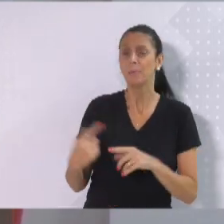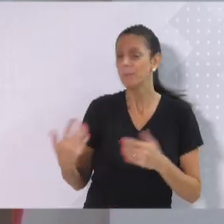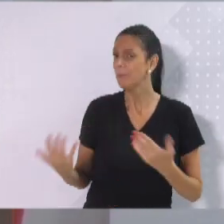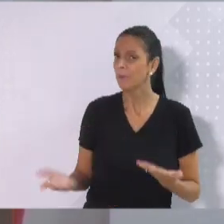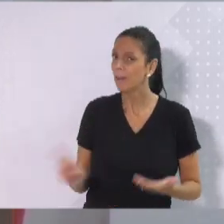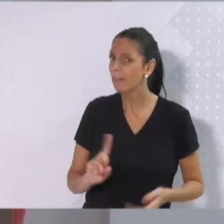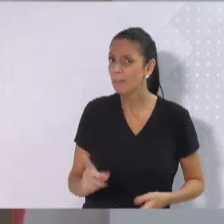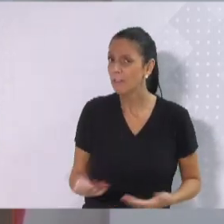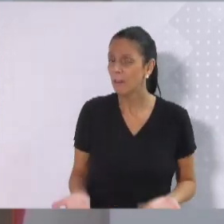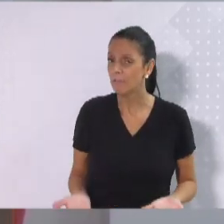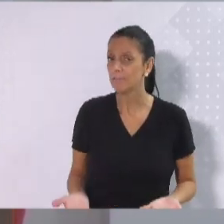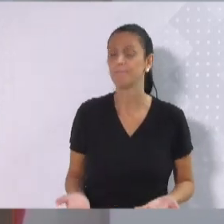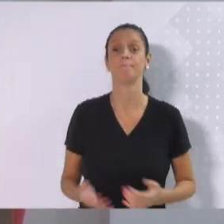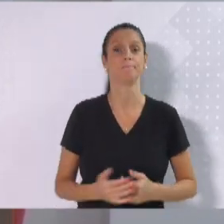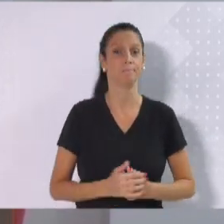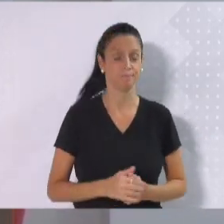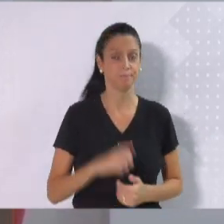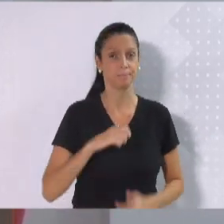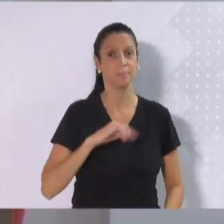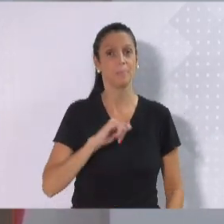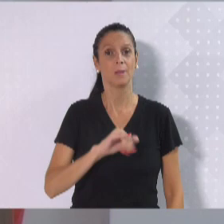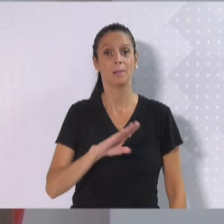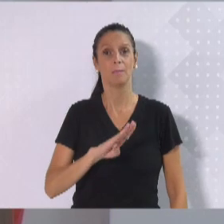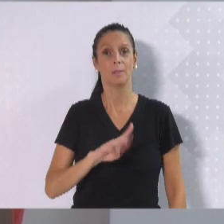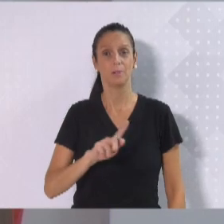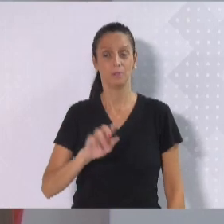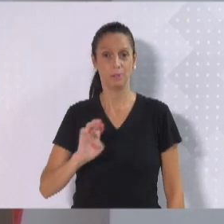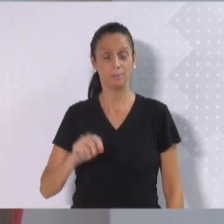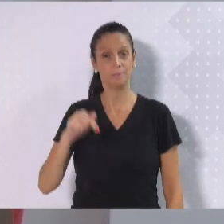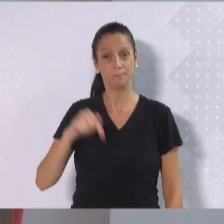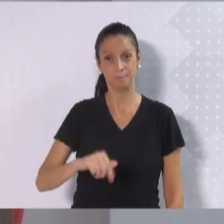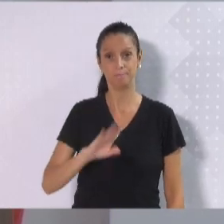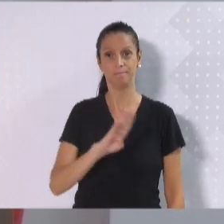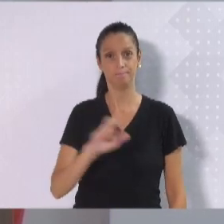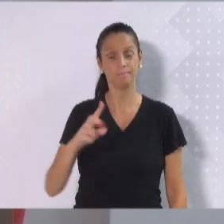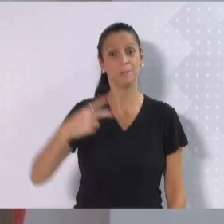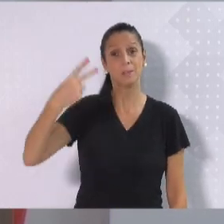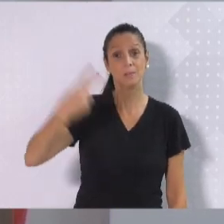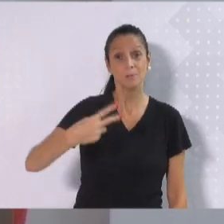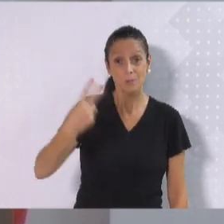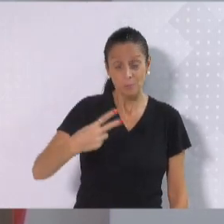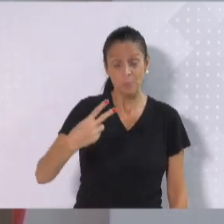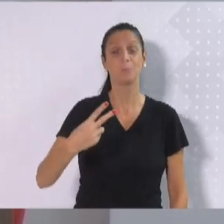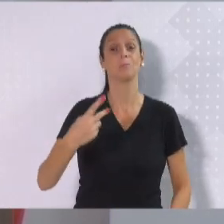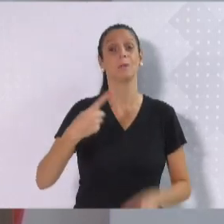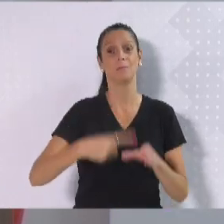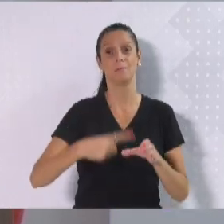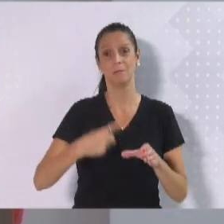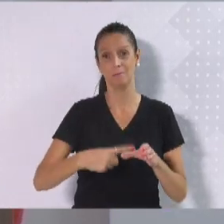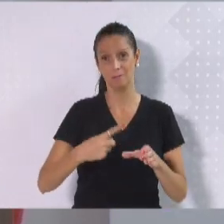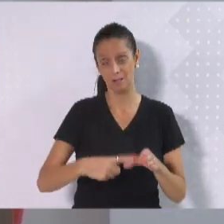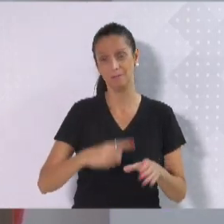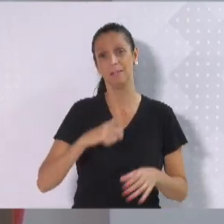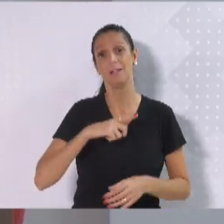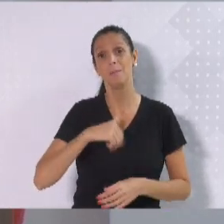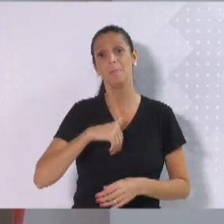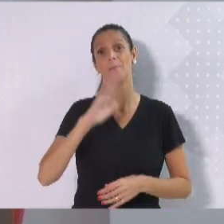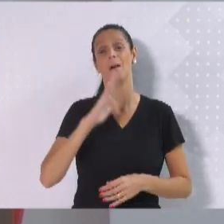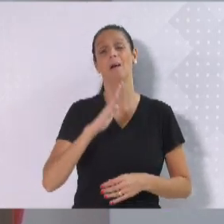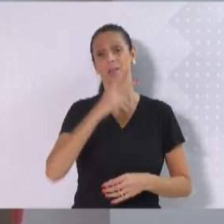De acordo com o IBGE, Blumenau é a cidade do estado com o maior número de pessoas morando em favelas ou áreas de risco.